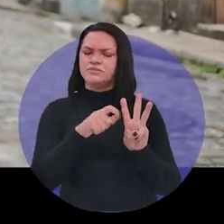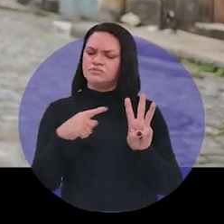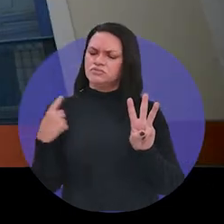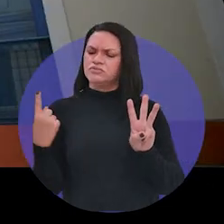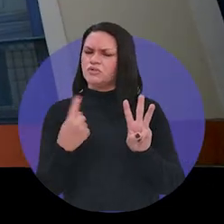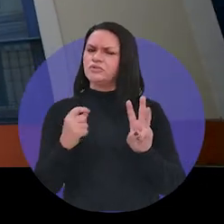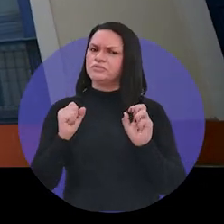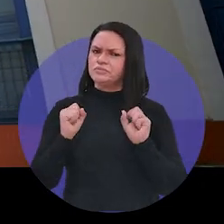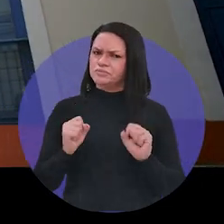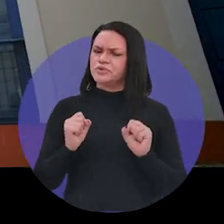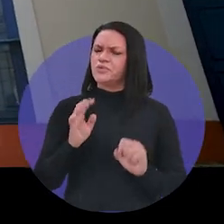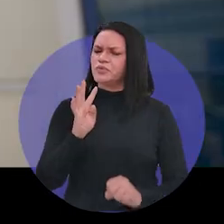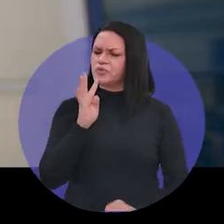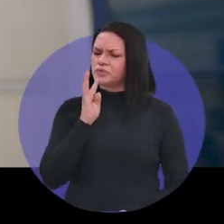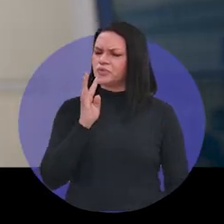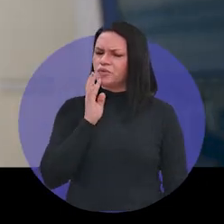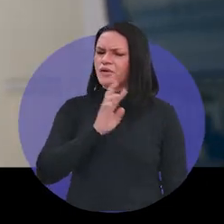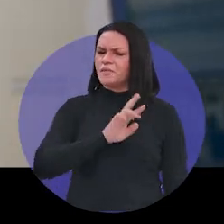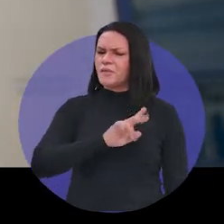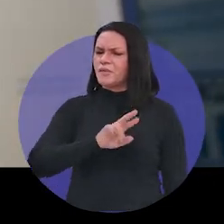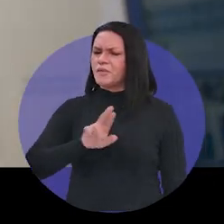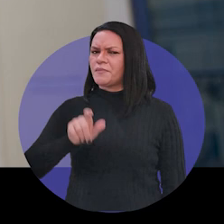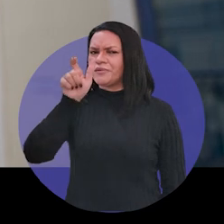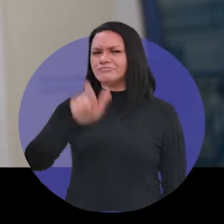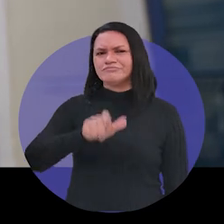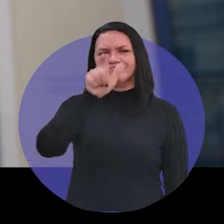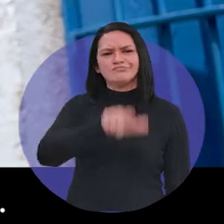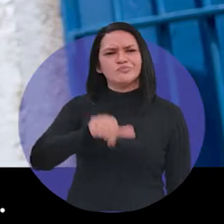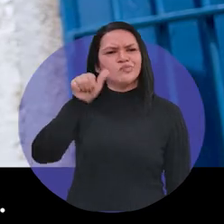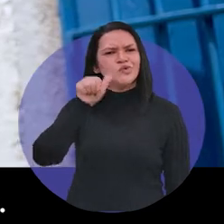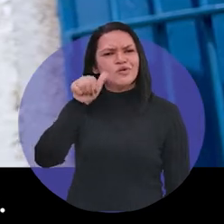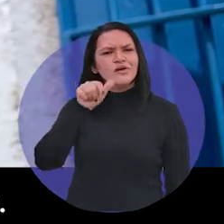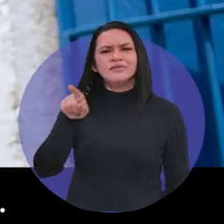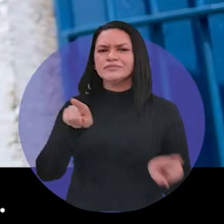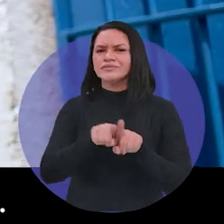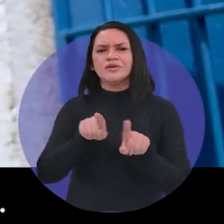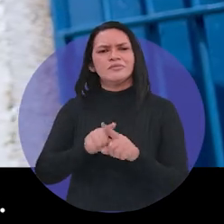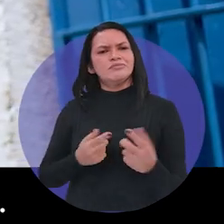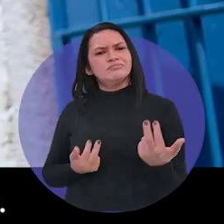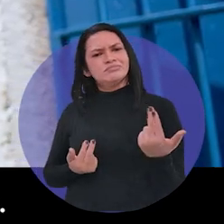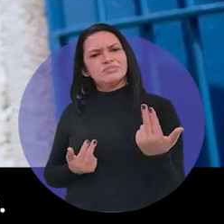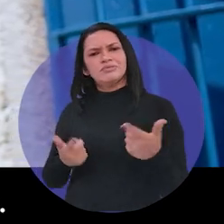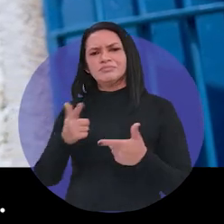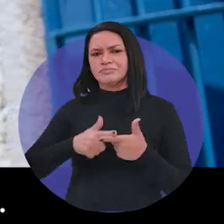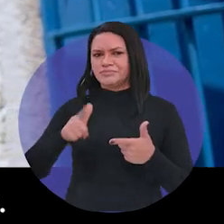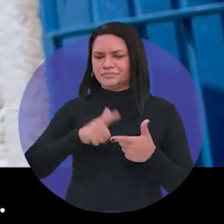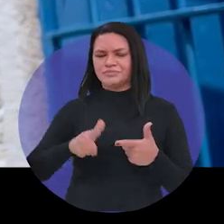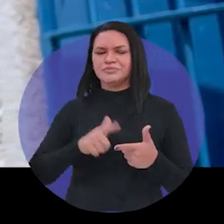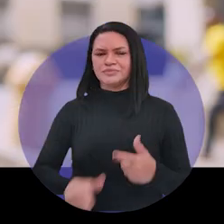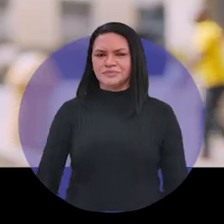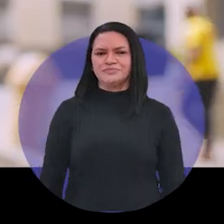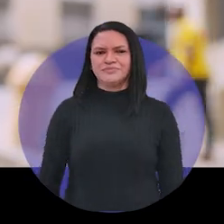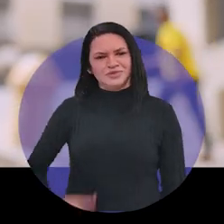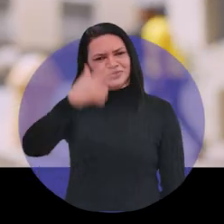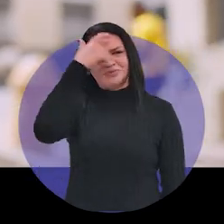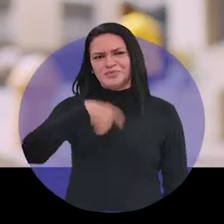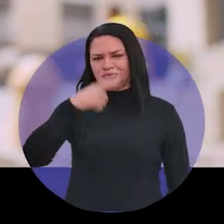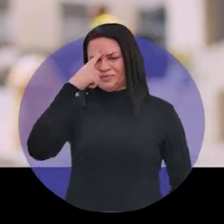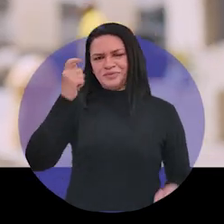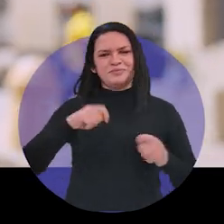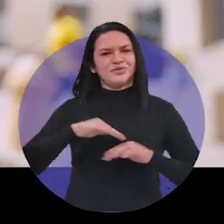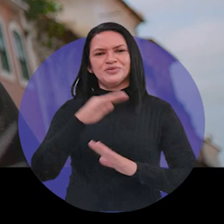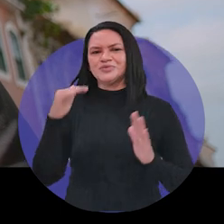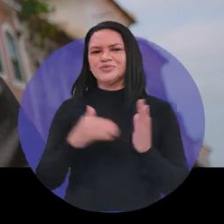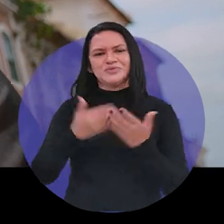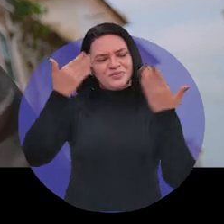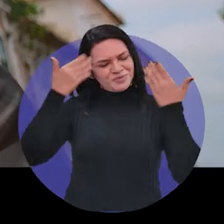onde nós podemos conhecer várias outras mulheres que também passaram pelo mesmo problema. Sou capaz de